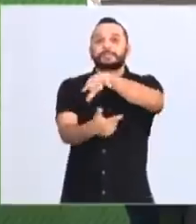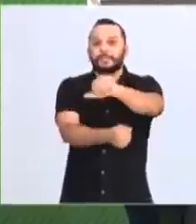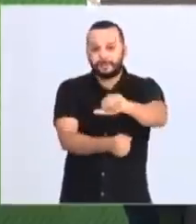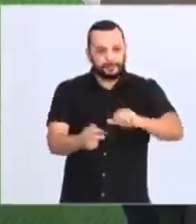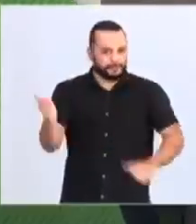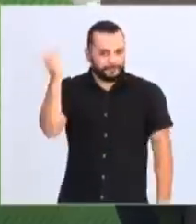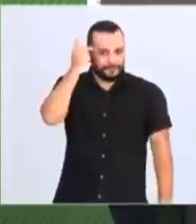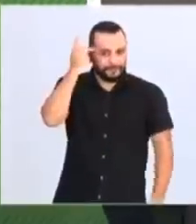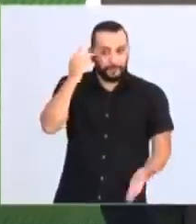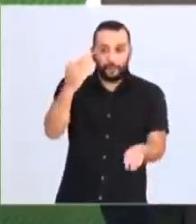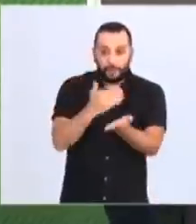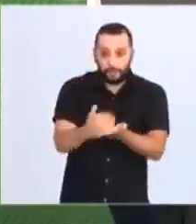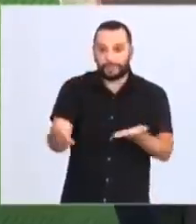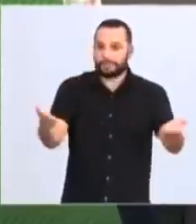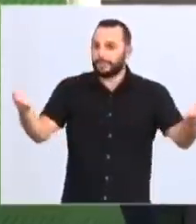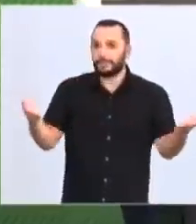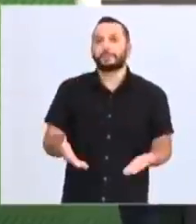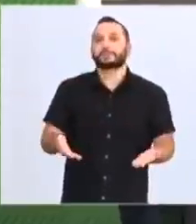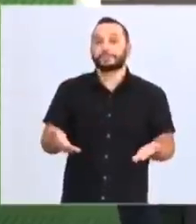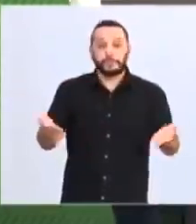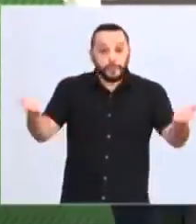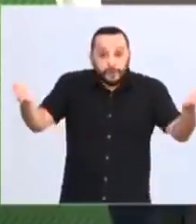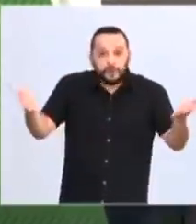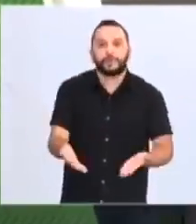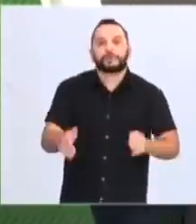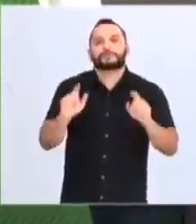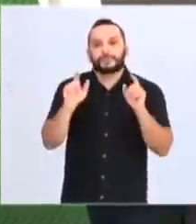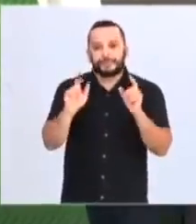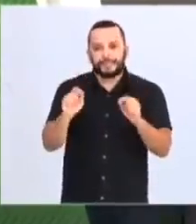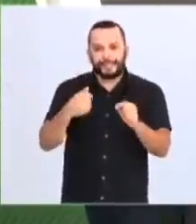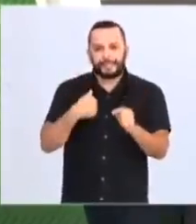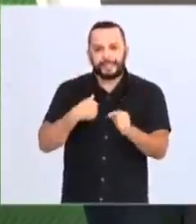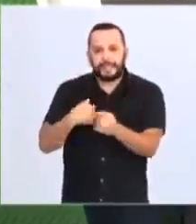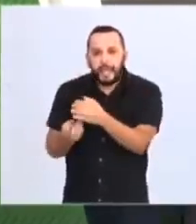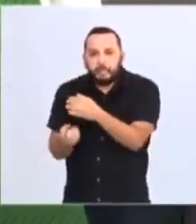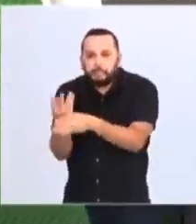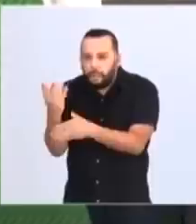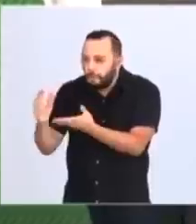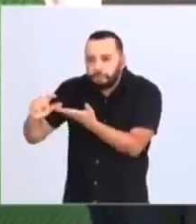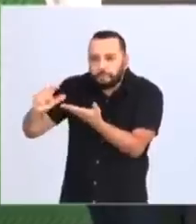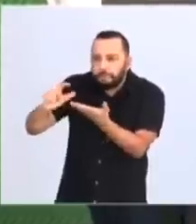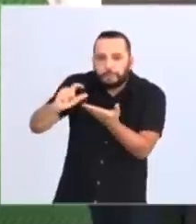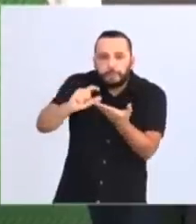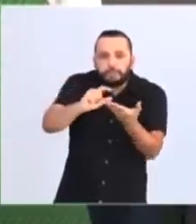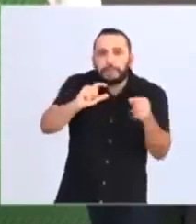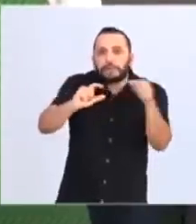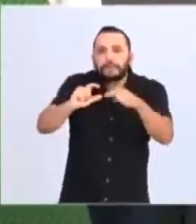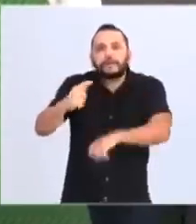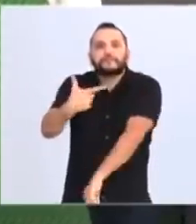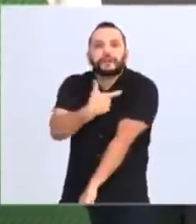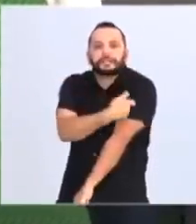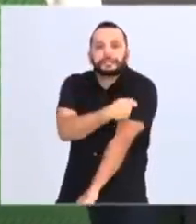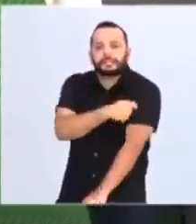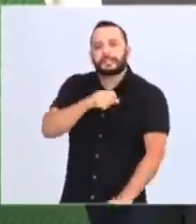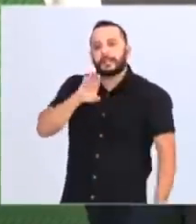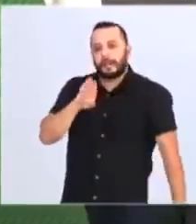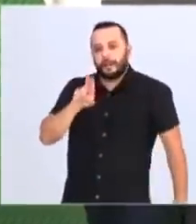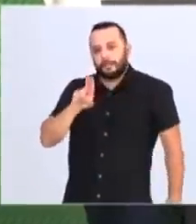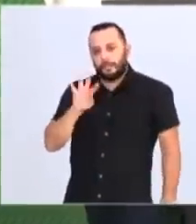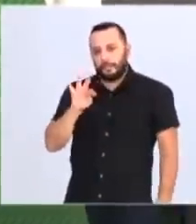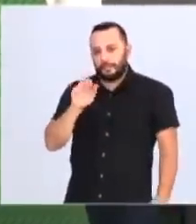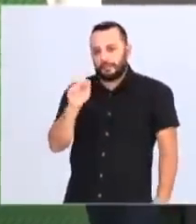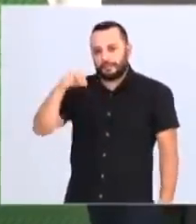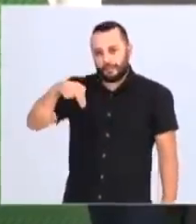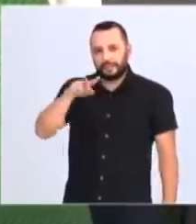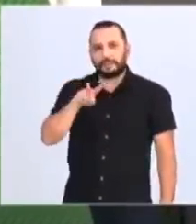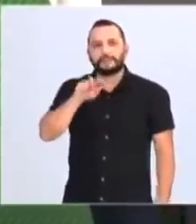São Paulo começa hoje, hoje, a produzir a vacina Butanvac, a vacina integralmente